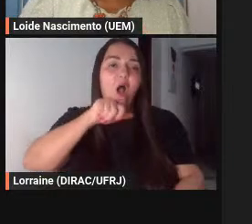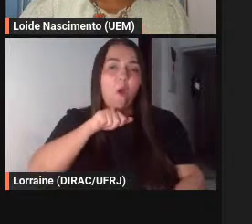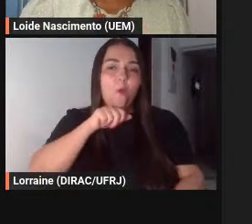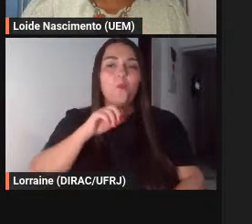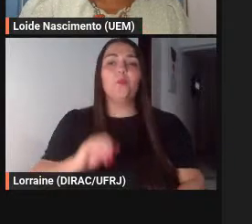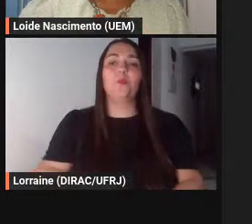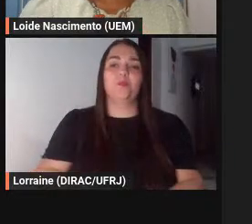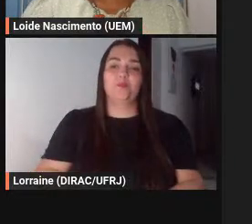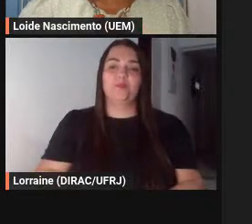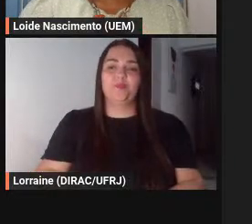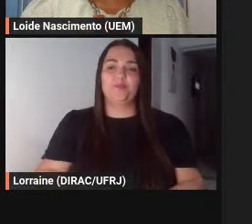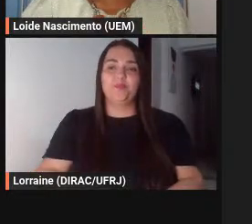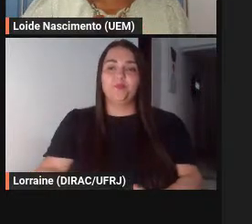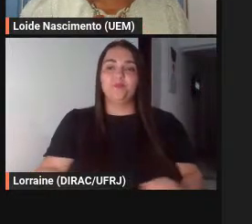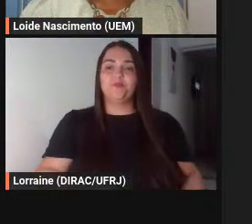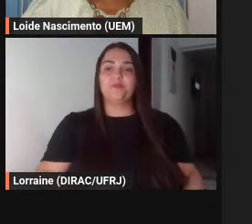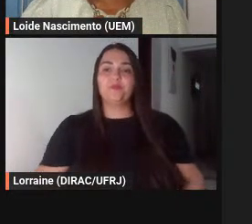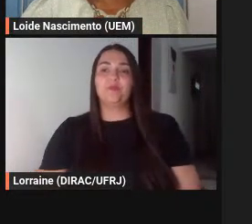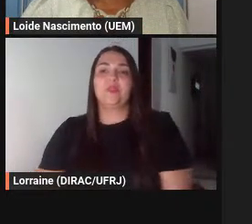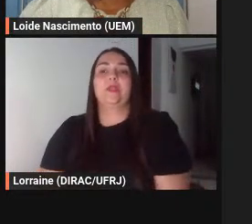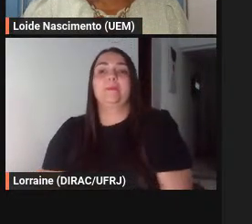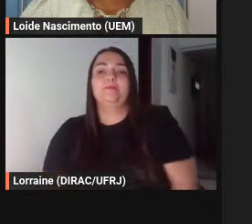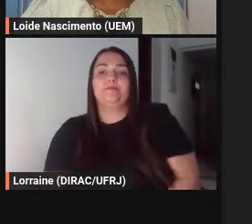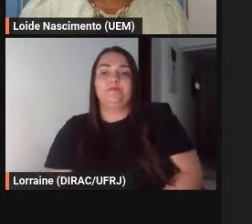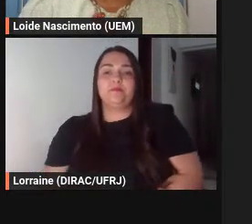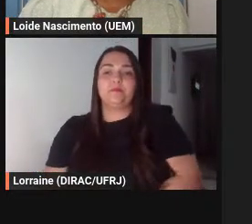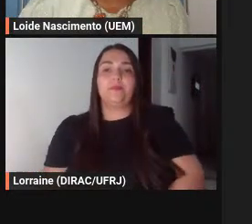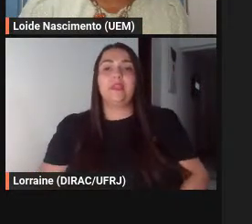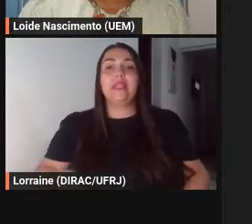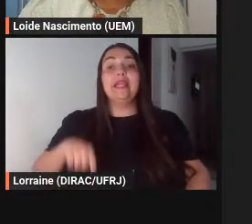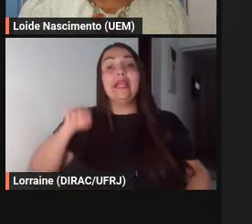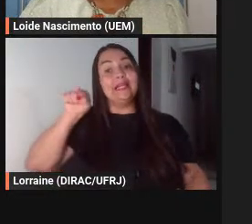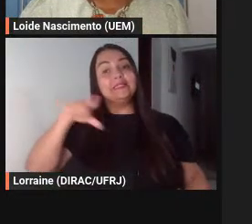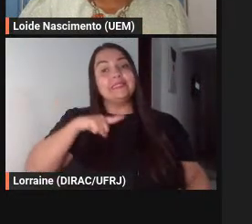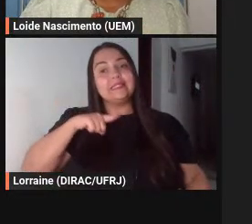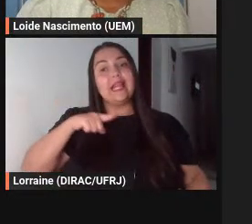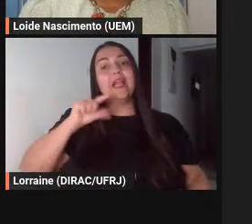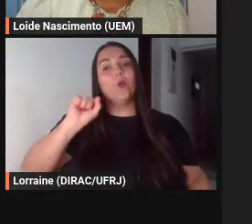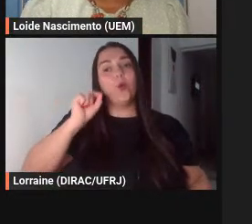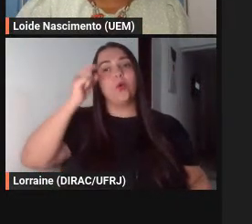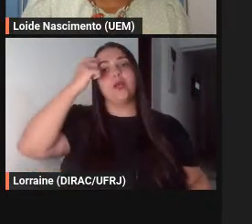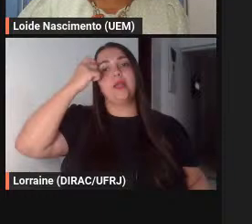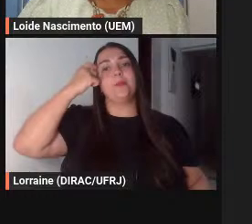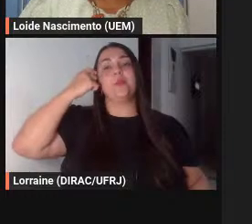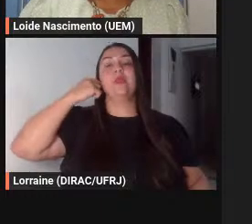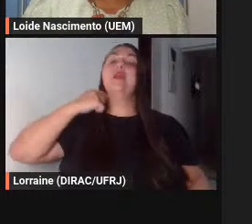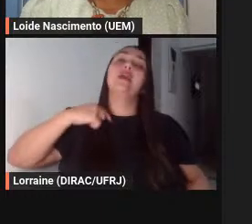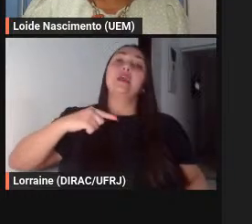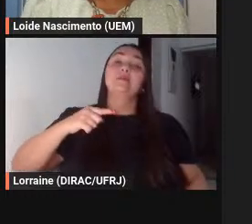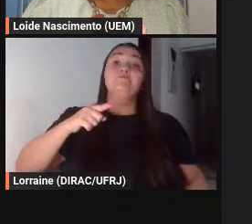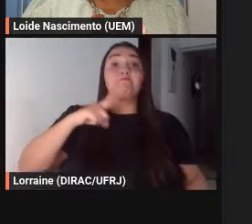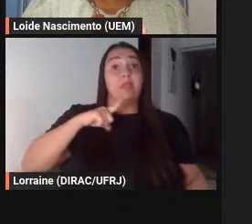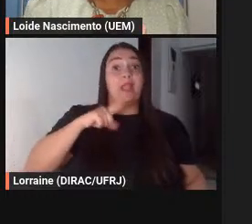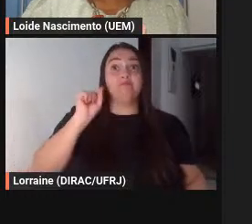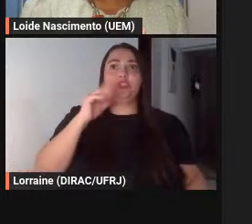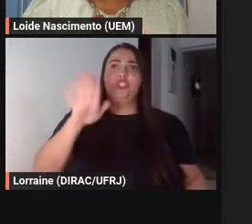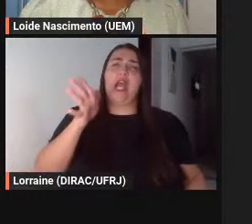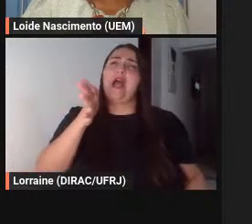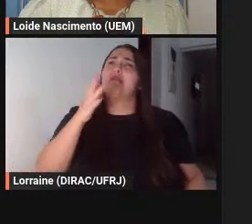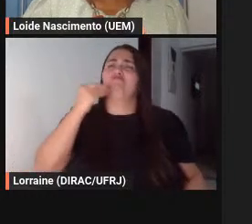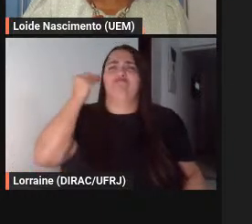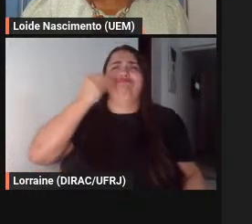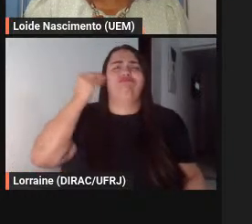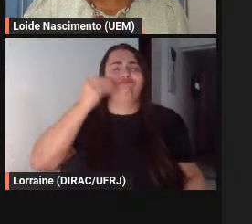considera que os seus leitores tem o repertório fabular e que eles vão entender aí que essa essa